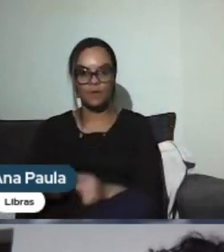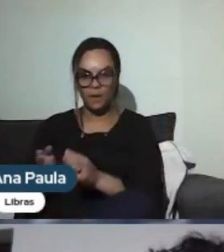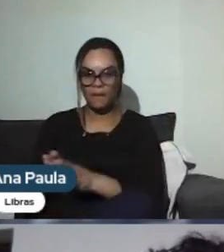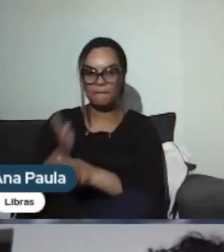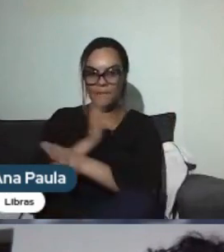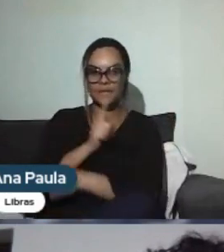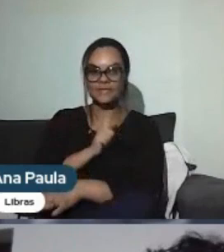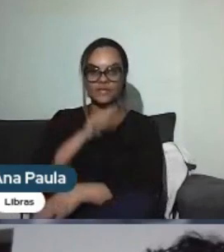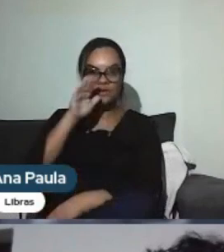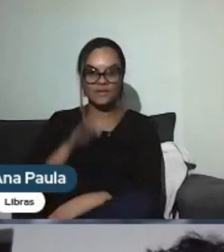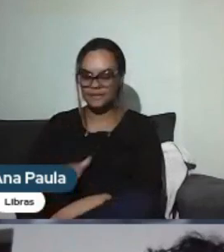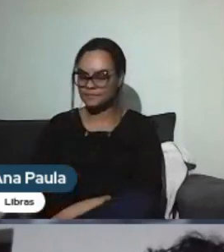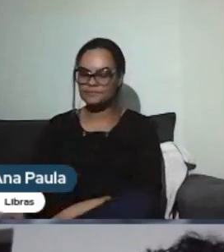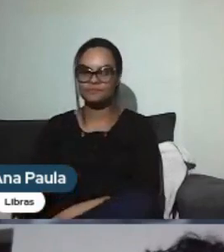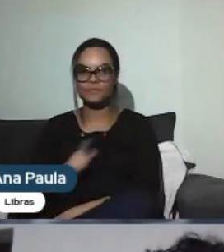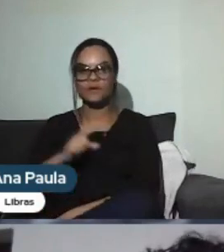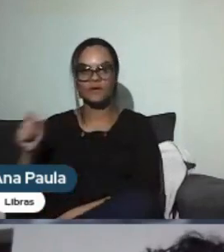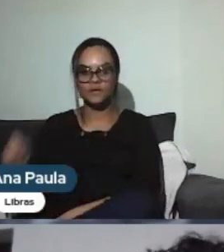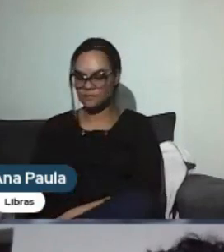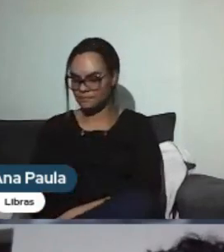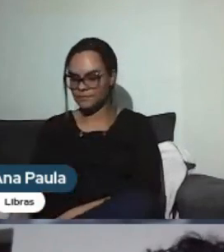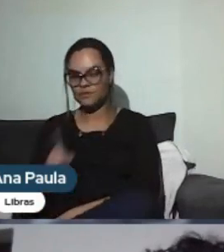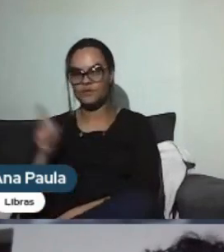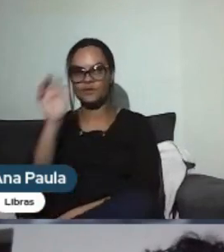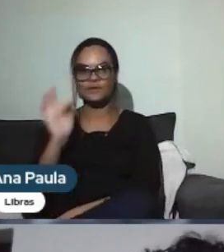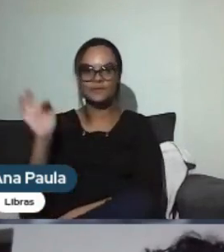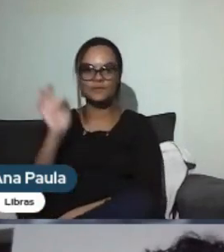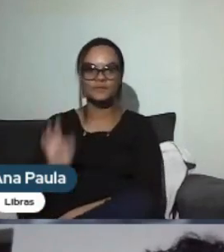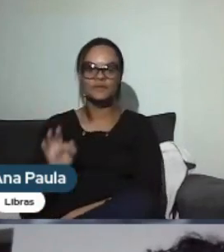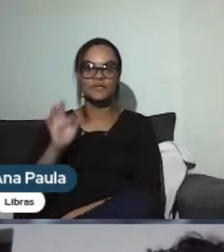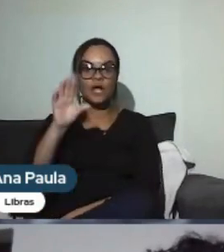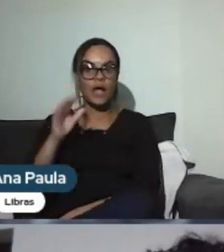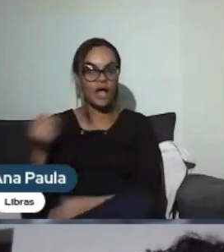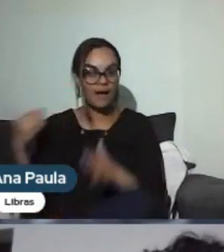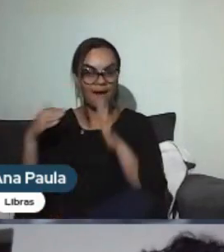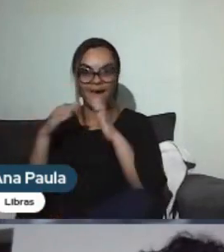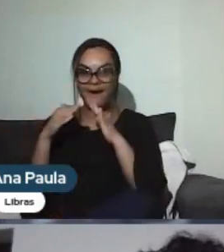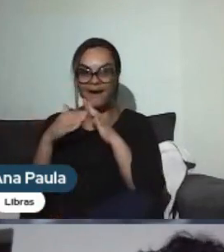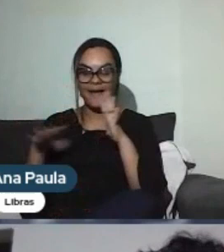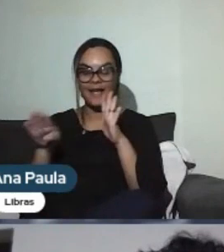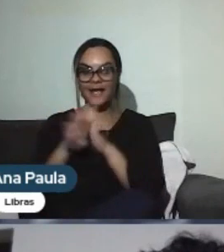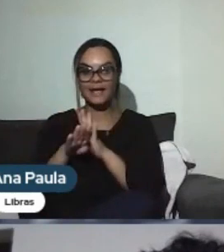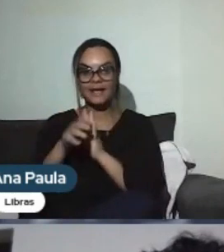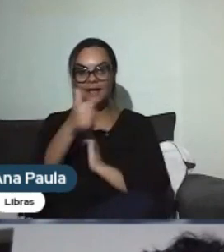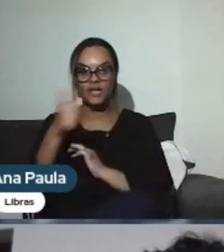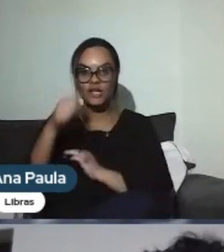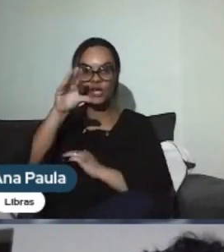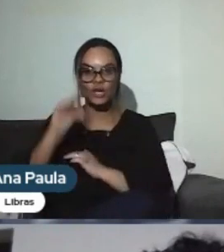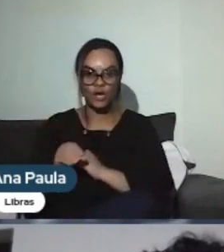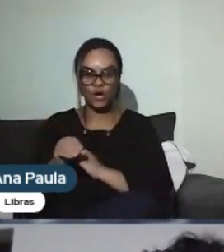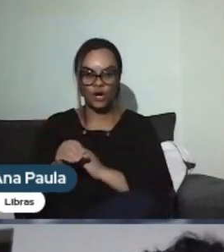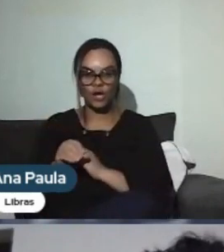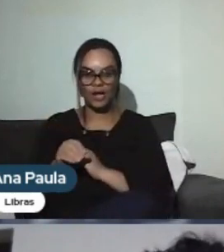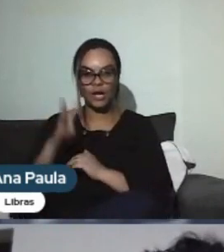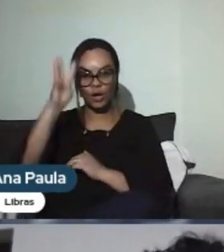à tarde, saía do estágio e pra faculdade, chegava em casa às onze da noite. Isso nas quartas e sextas-feiras, que era o dia